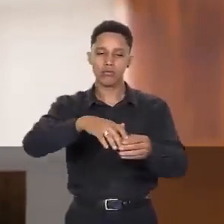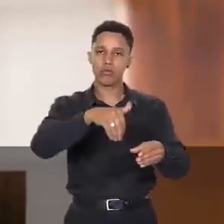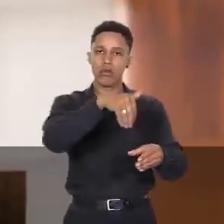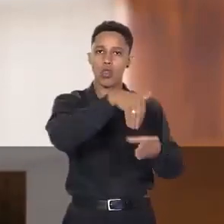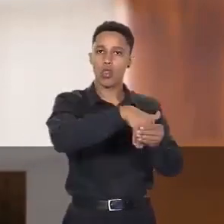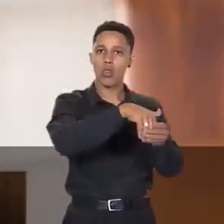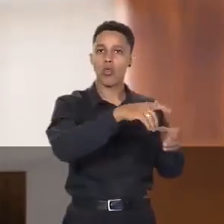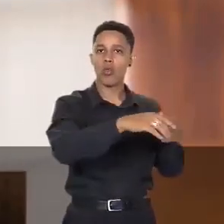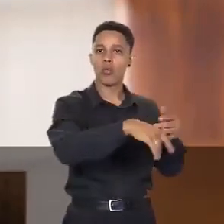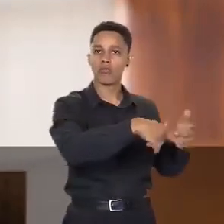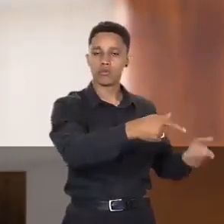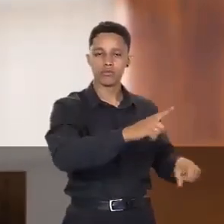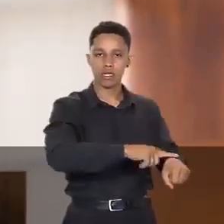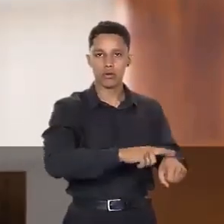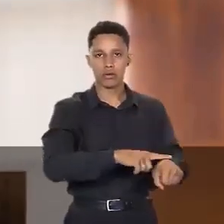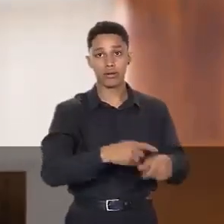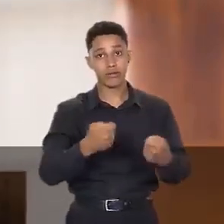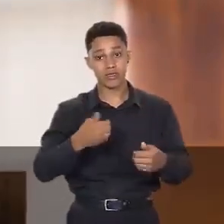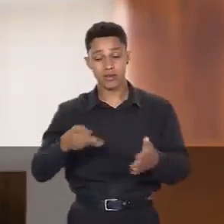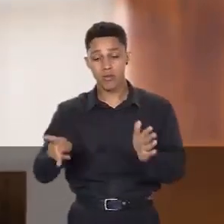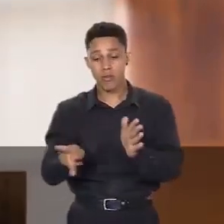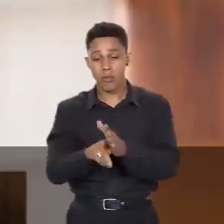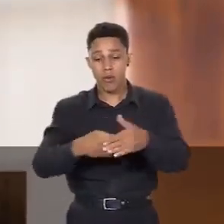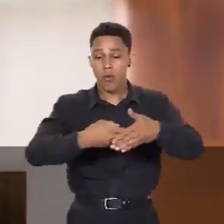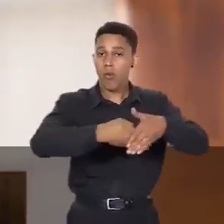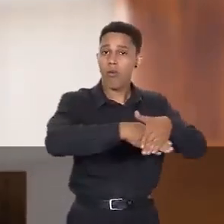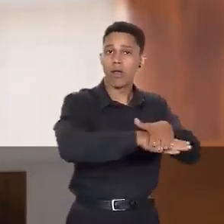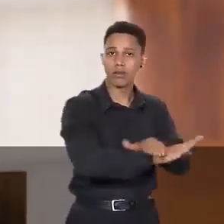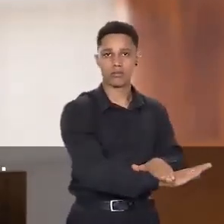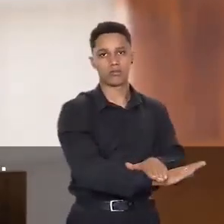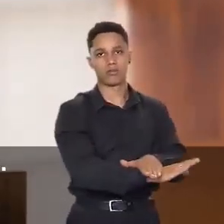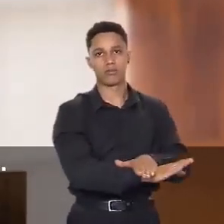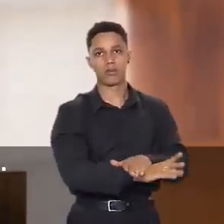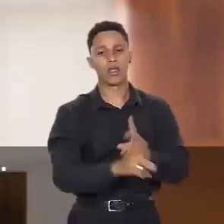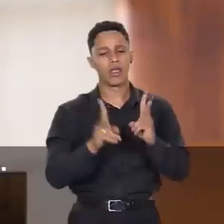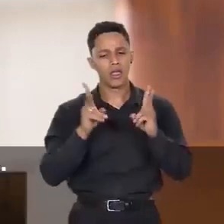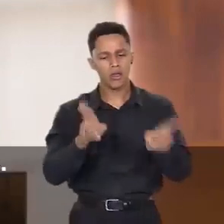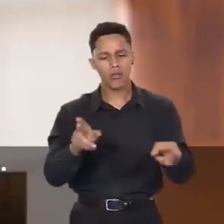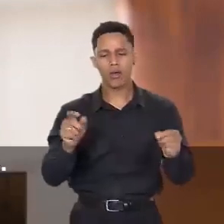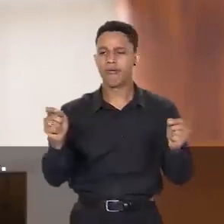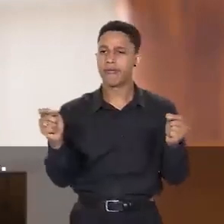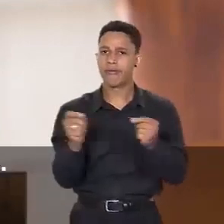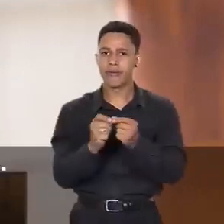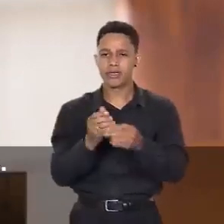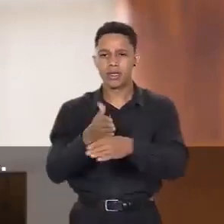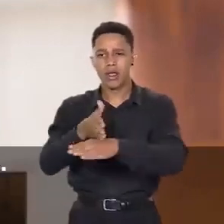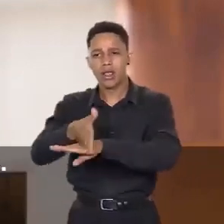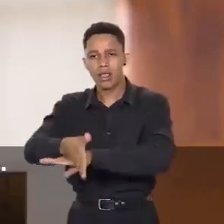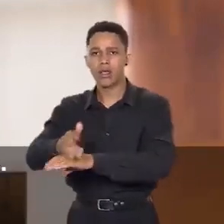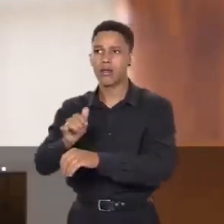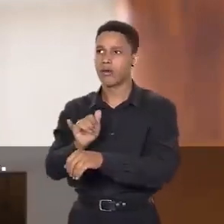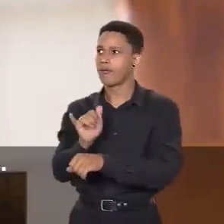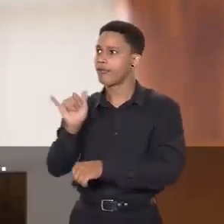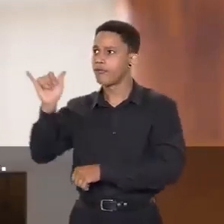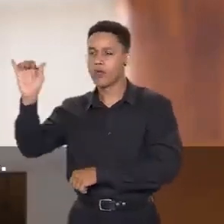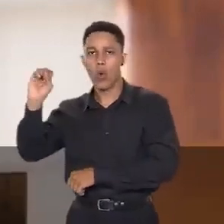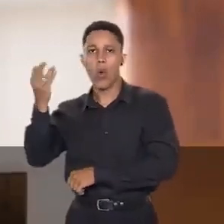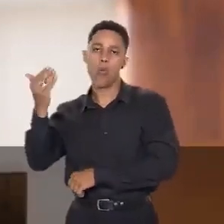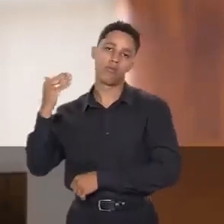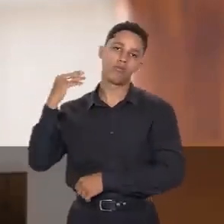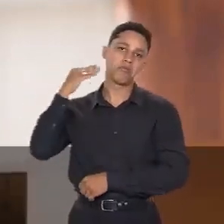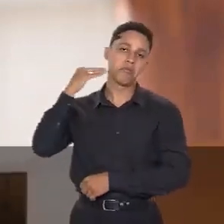que deverão ser colocados em bandejas próprias, assim como fazemos em aeroportos e bancos.